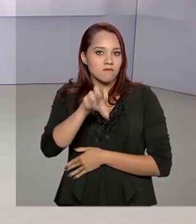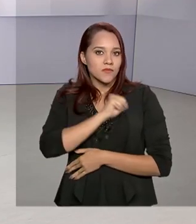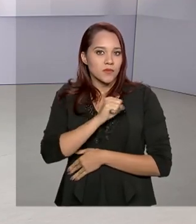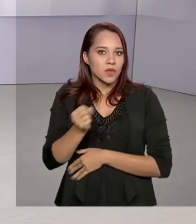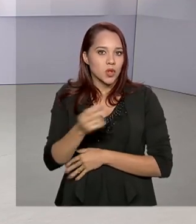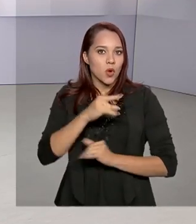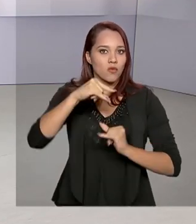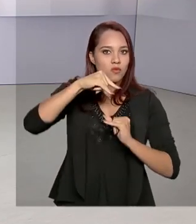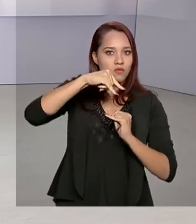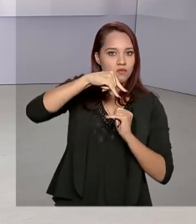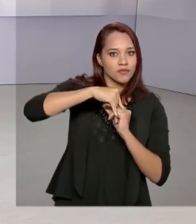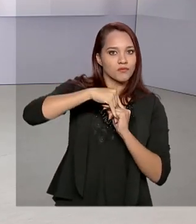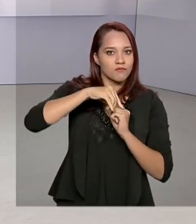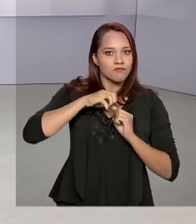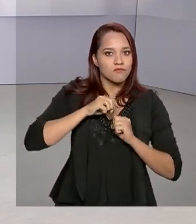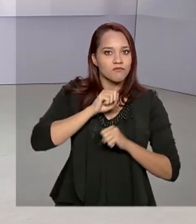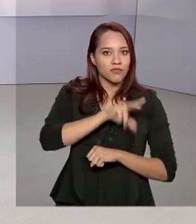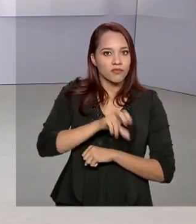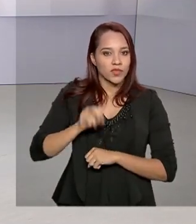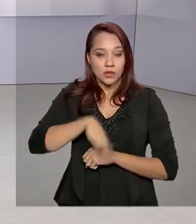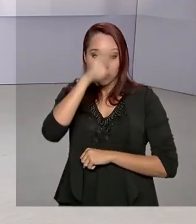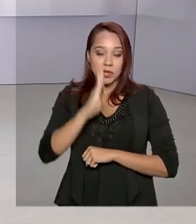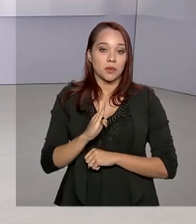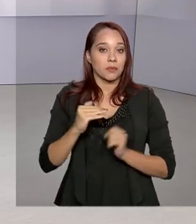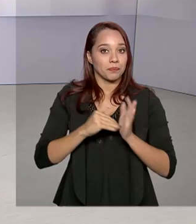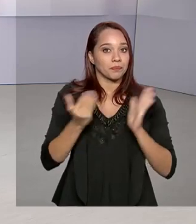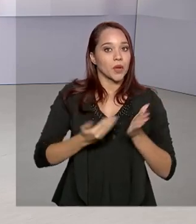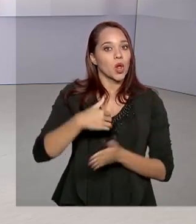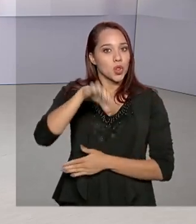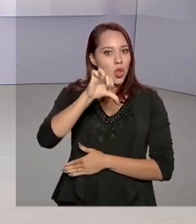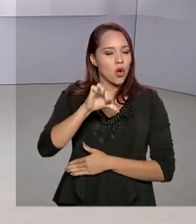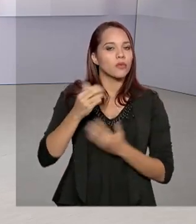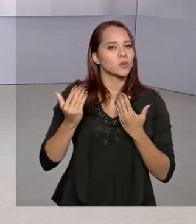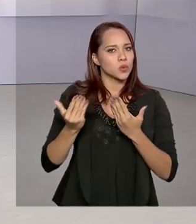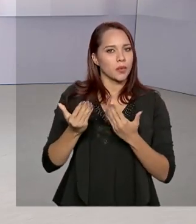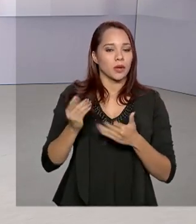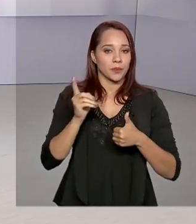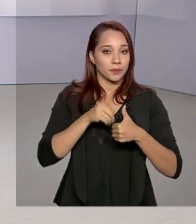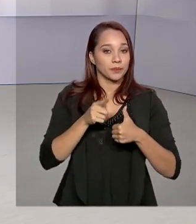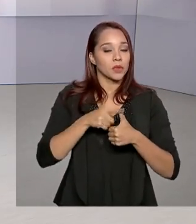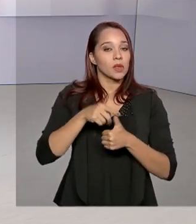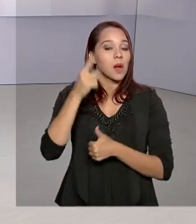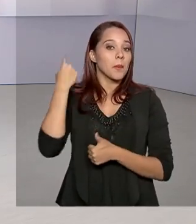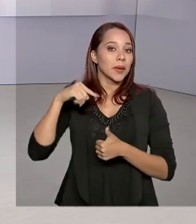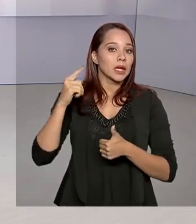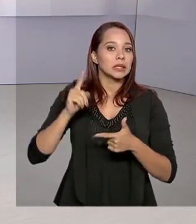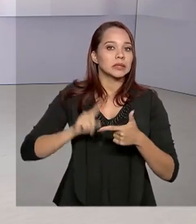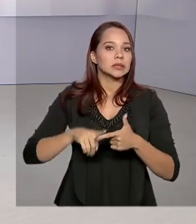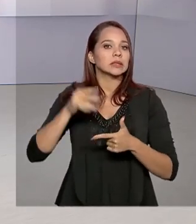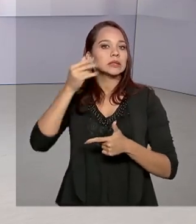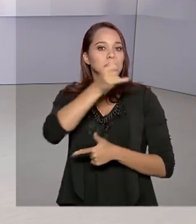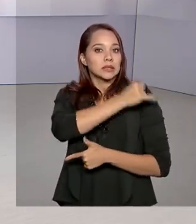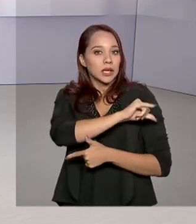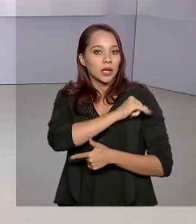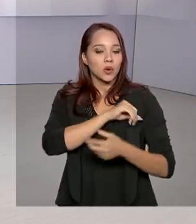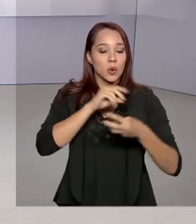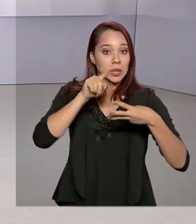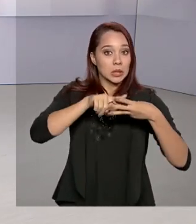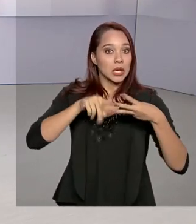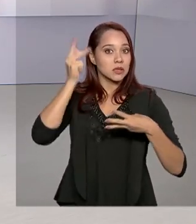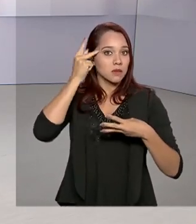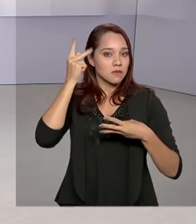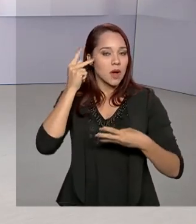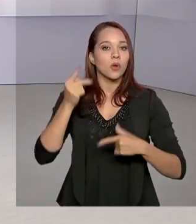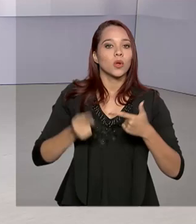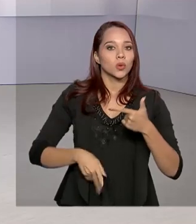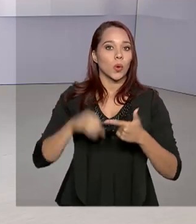coronavírus no Brasil. Até o momento, nove casos permanecem suspeitos. Um em Minas Gerais, um no Rio de Janeiro, três em São Paulo,